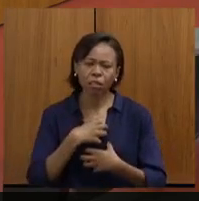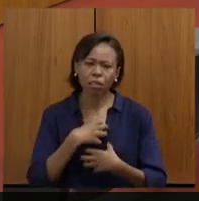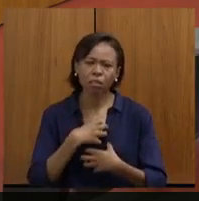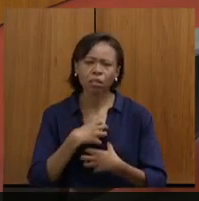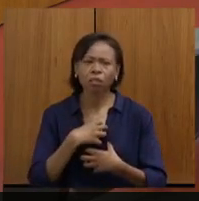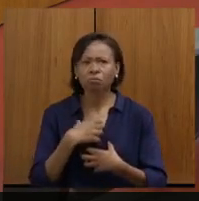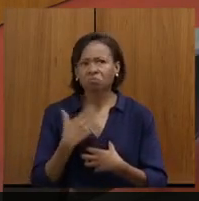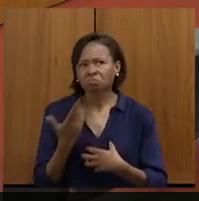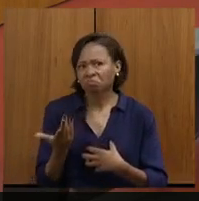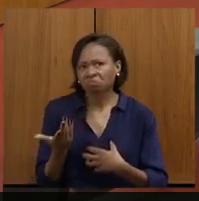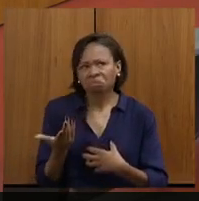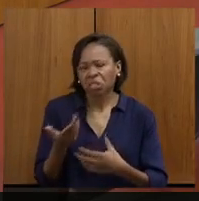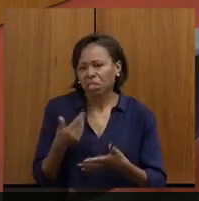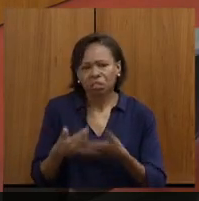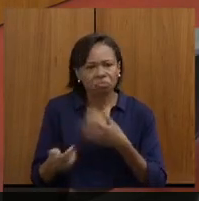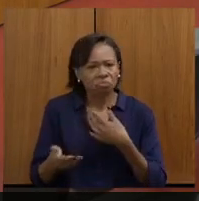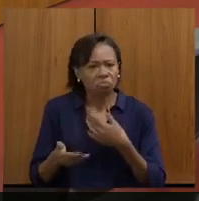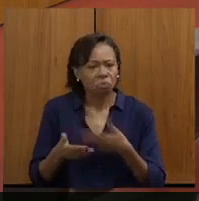independentemente da,